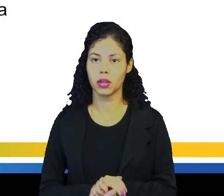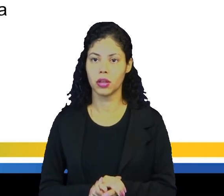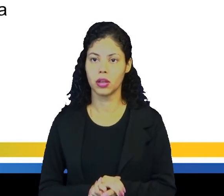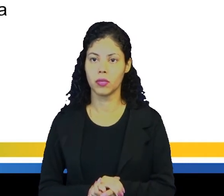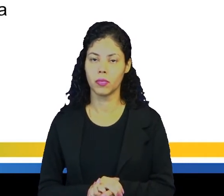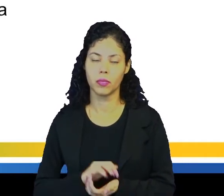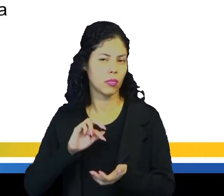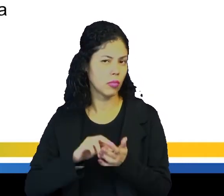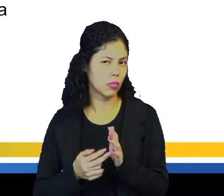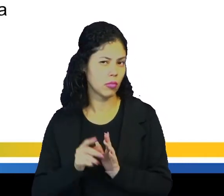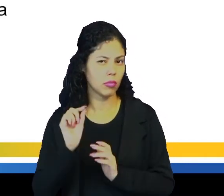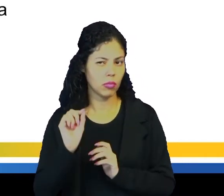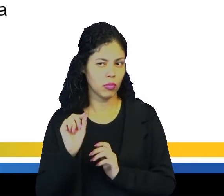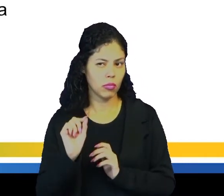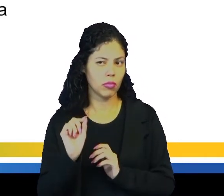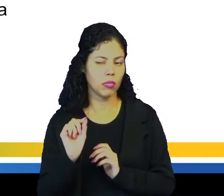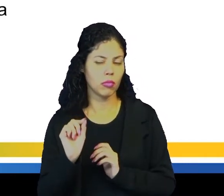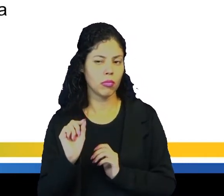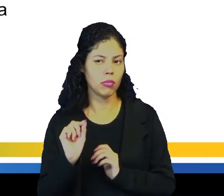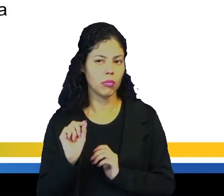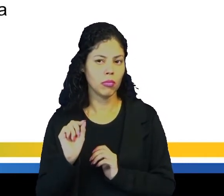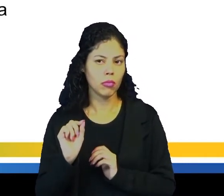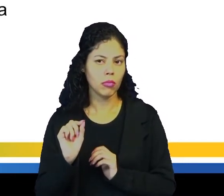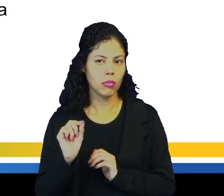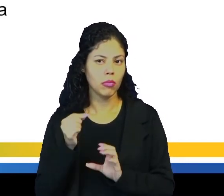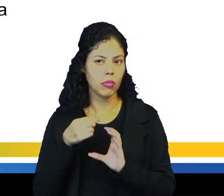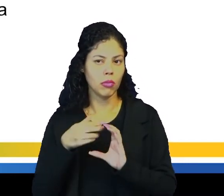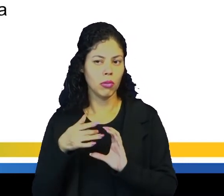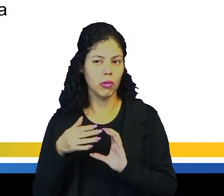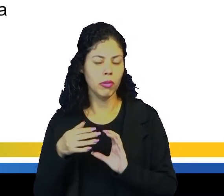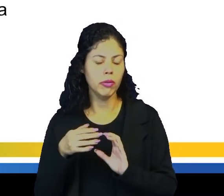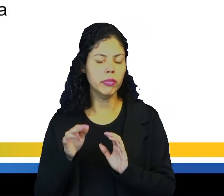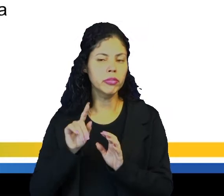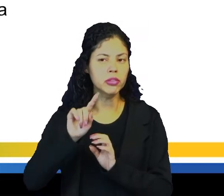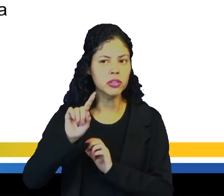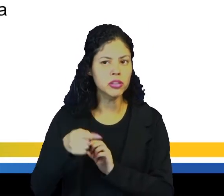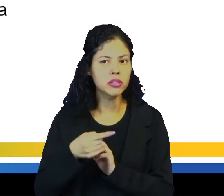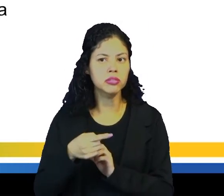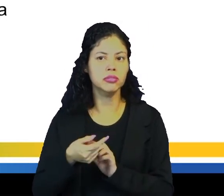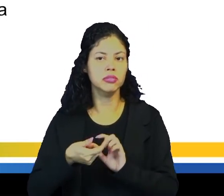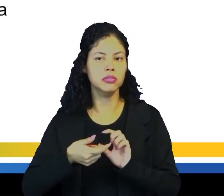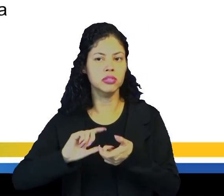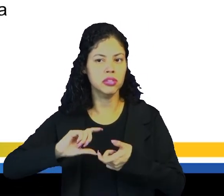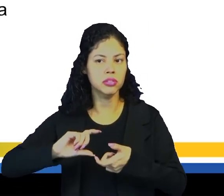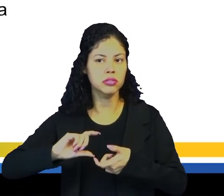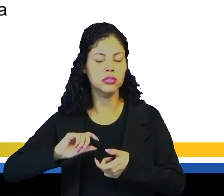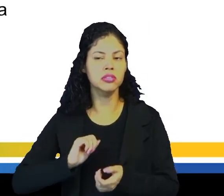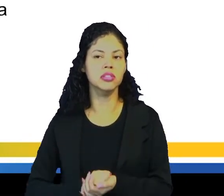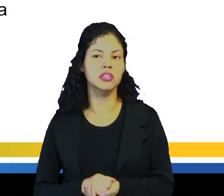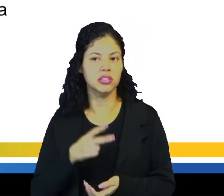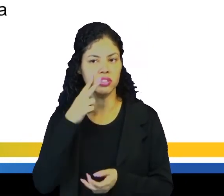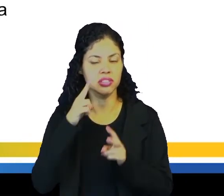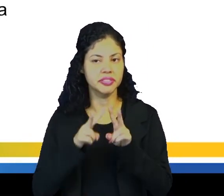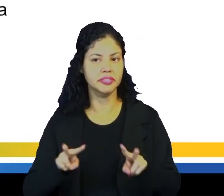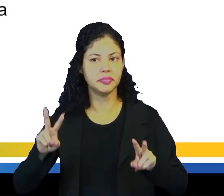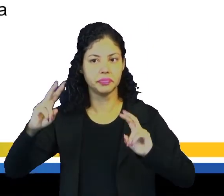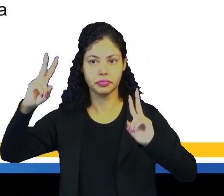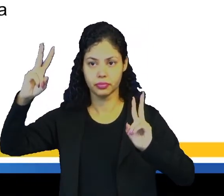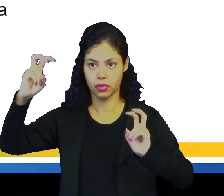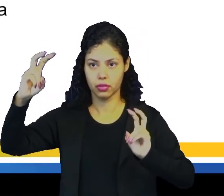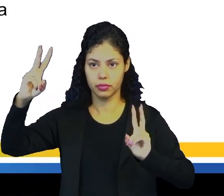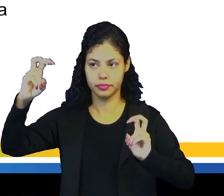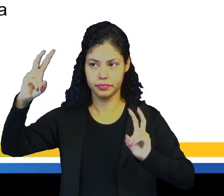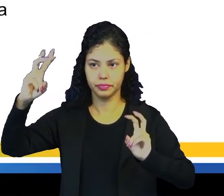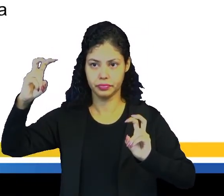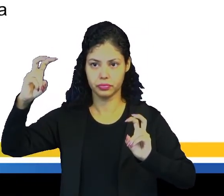commas no caso seriam uma espécie de vírgula invertida, ok? Porque visualmente ela parece